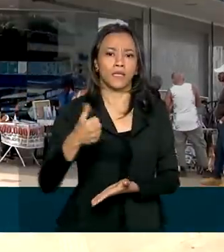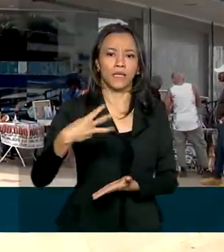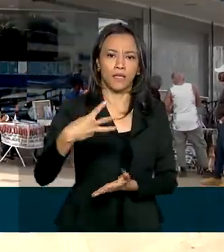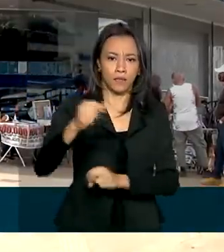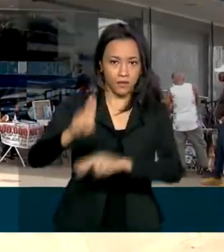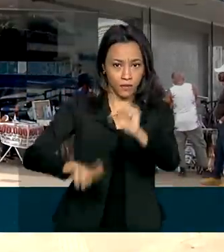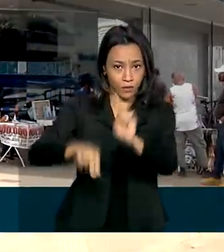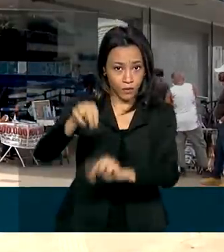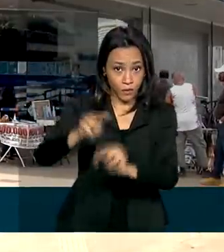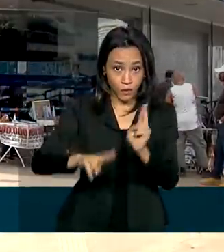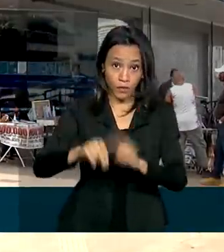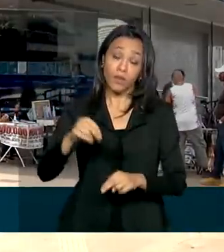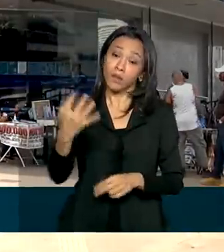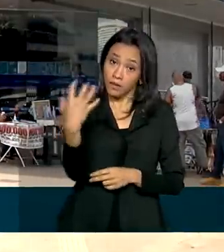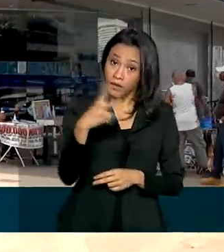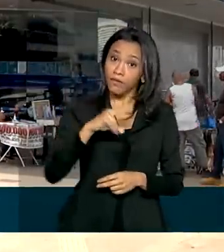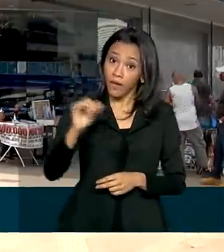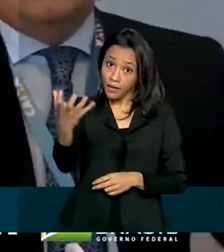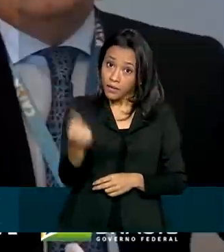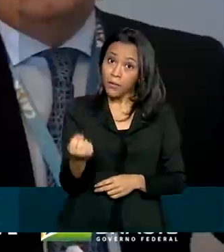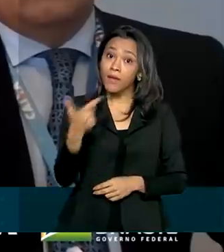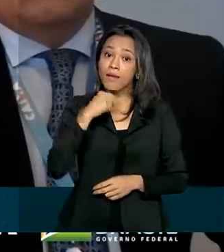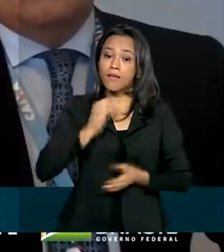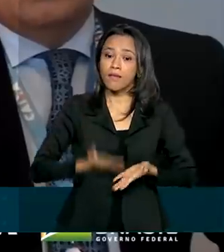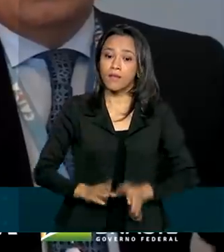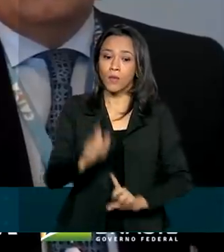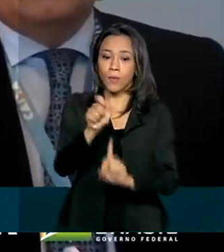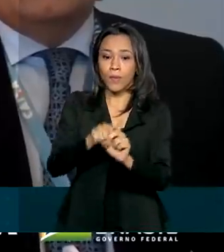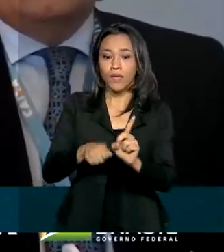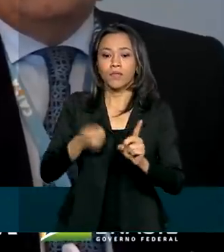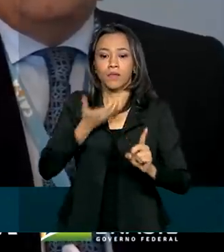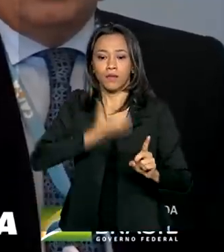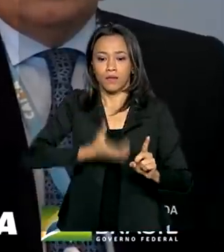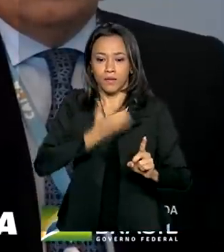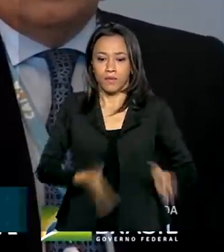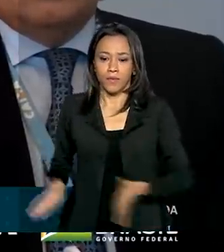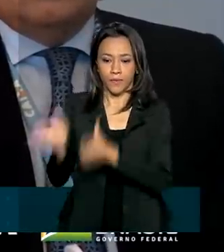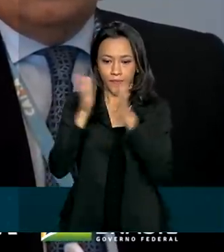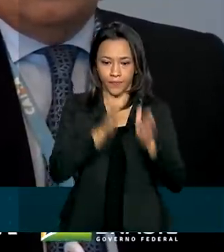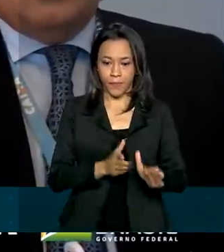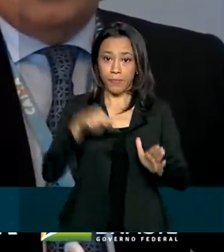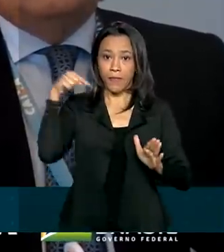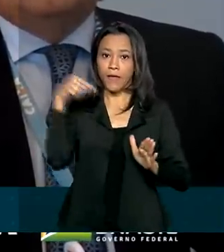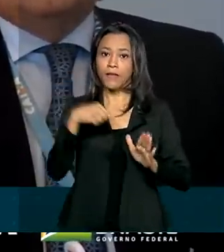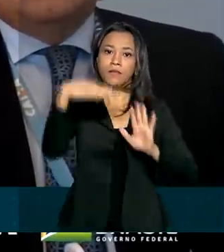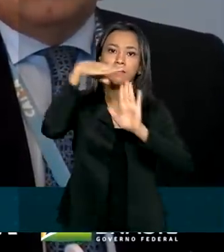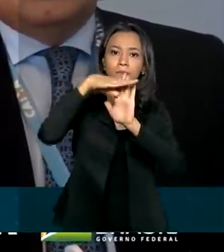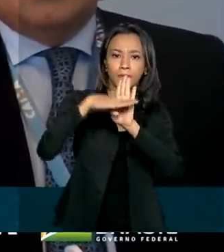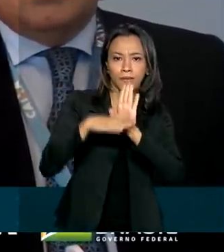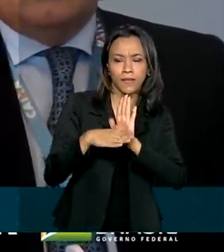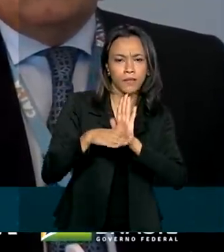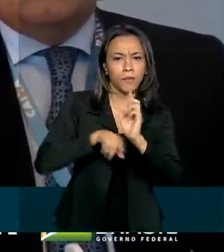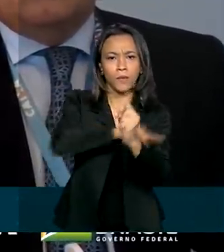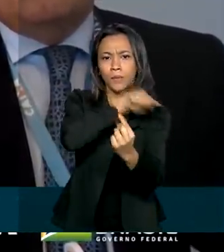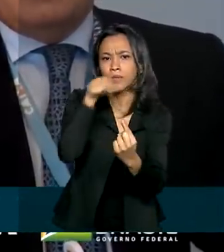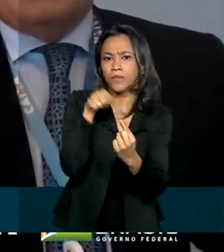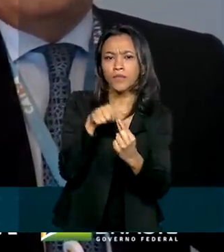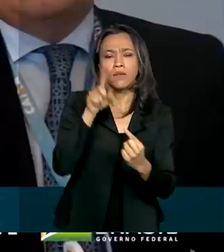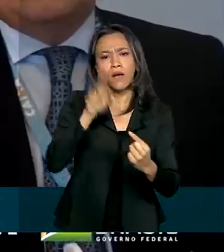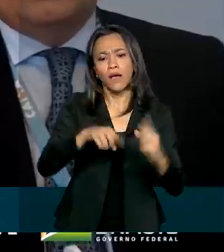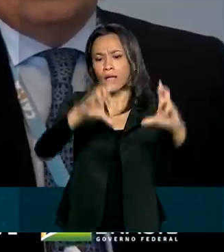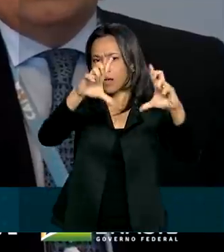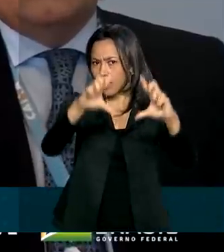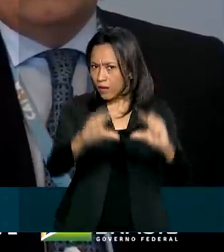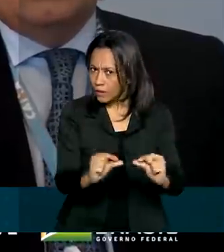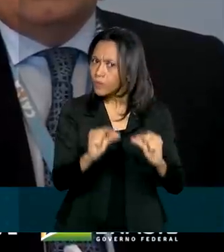receberão os nascidos em dezembro. Este cronograma visa a redução a zero, o